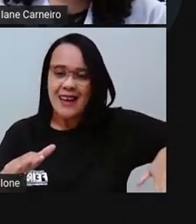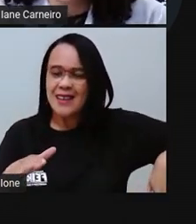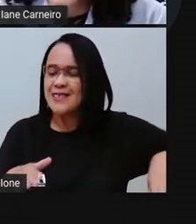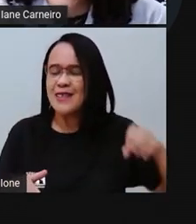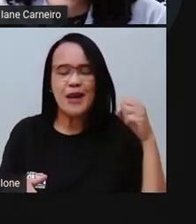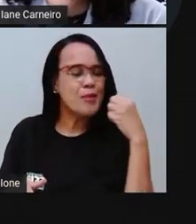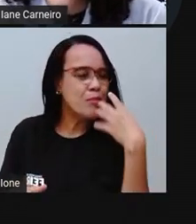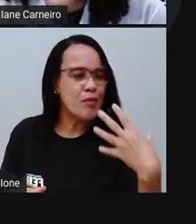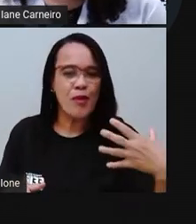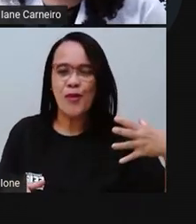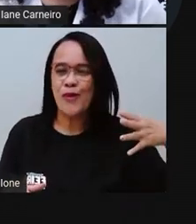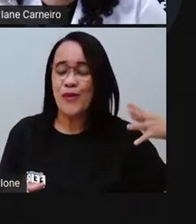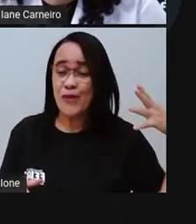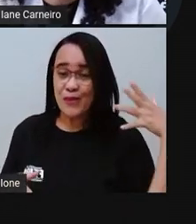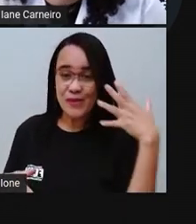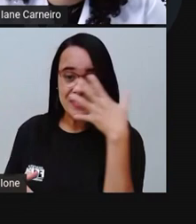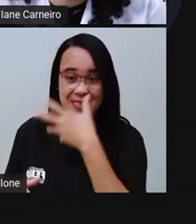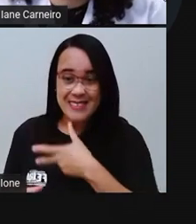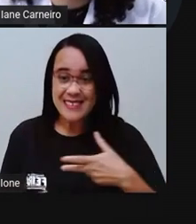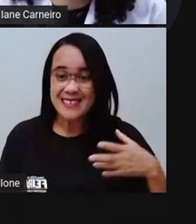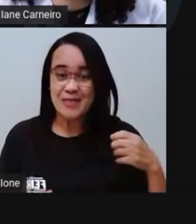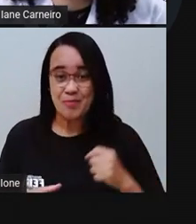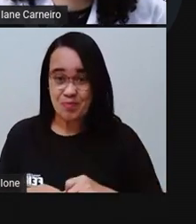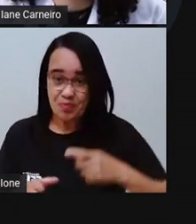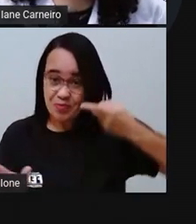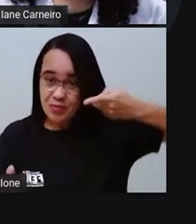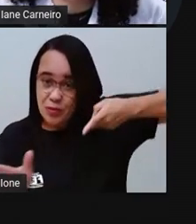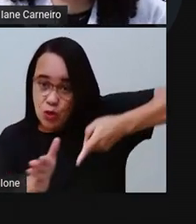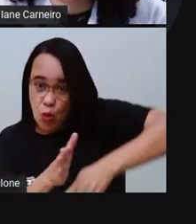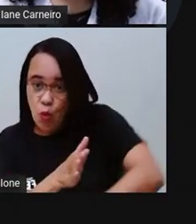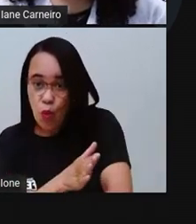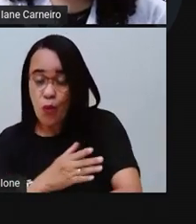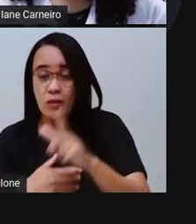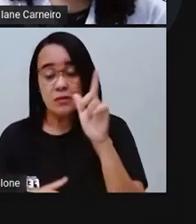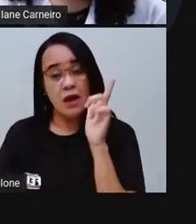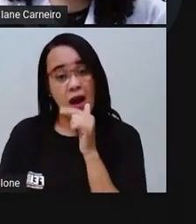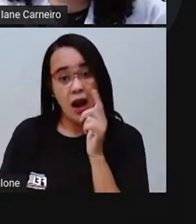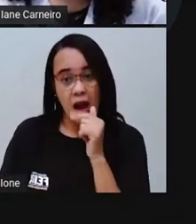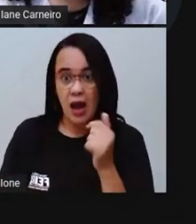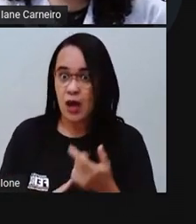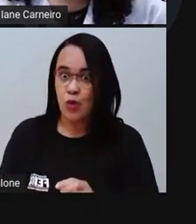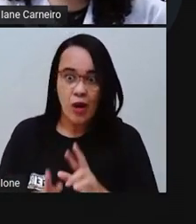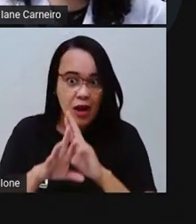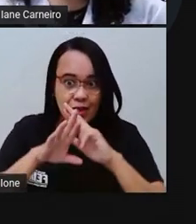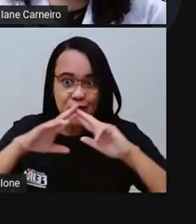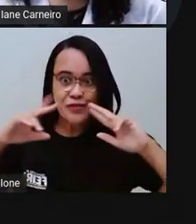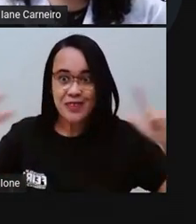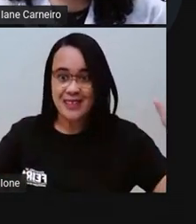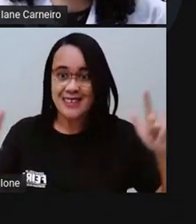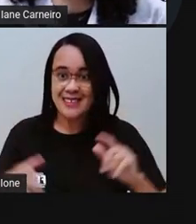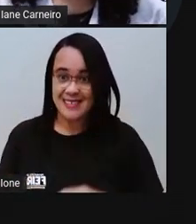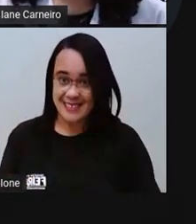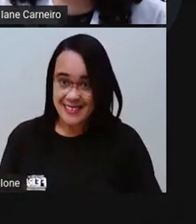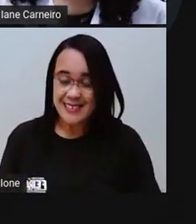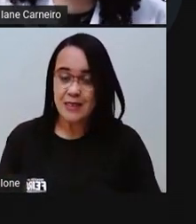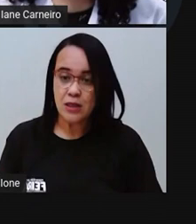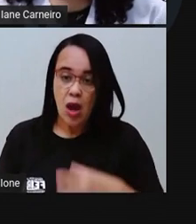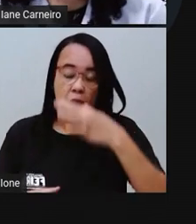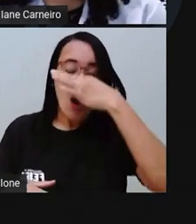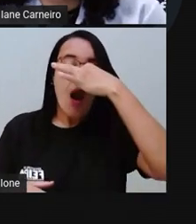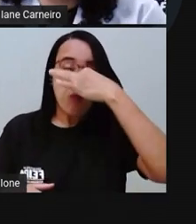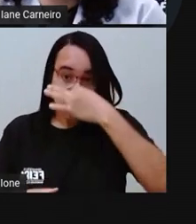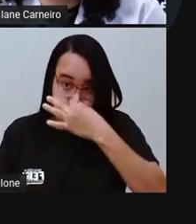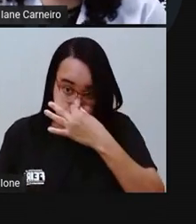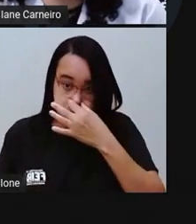maravilha. A vida debaixo da água é outra coisa. Mas só para quem consegue prender a respiração por